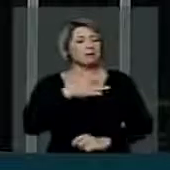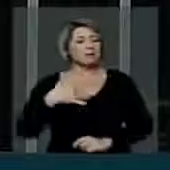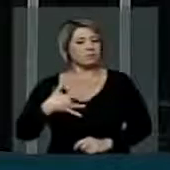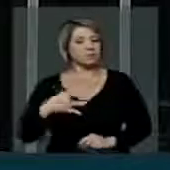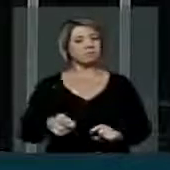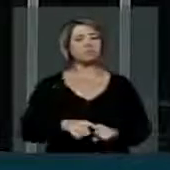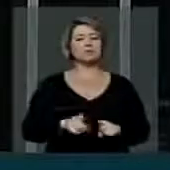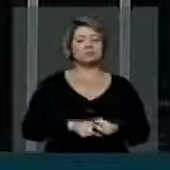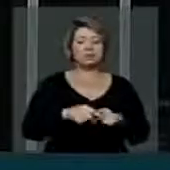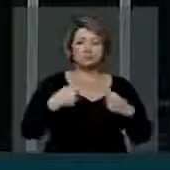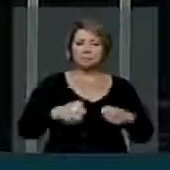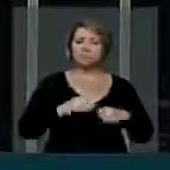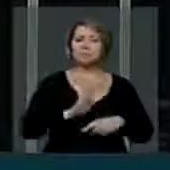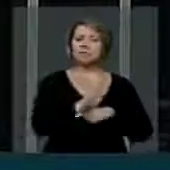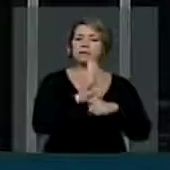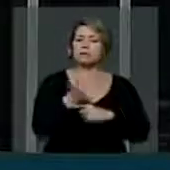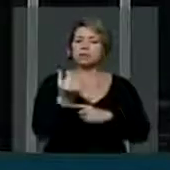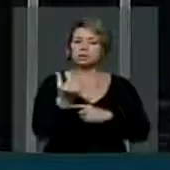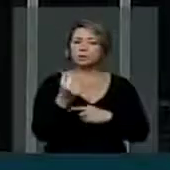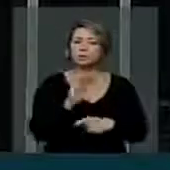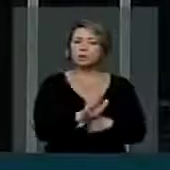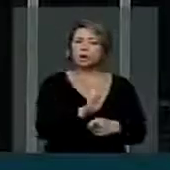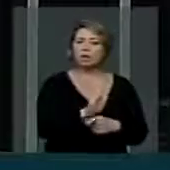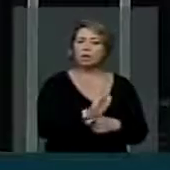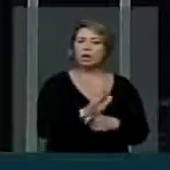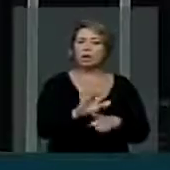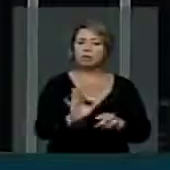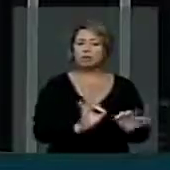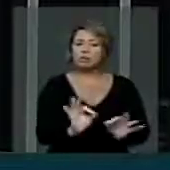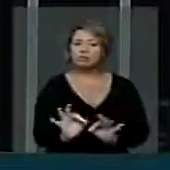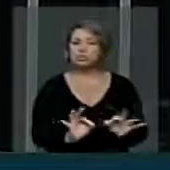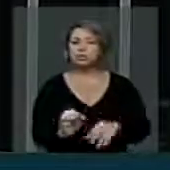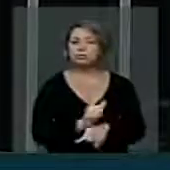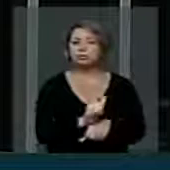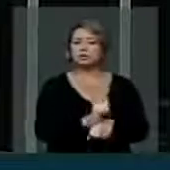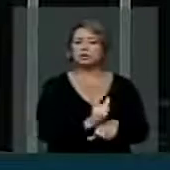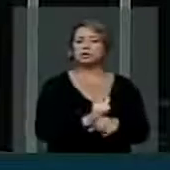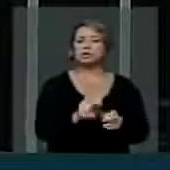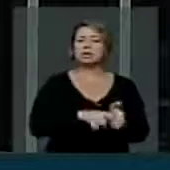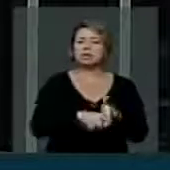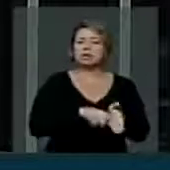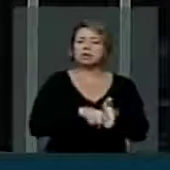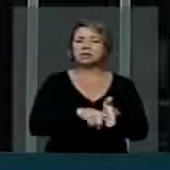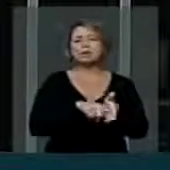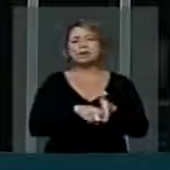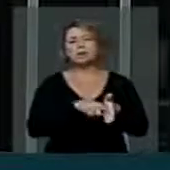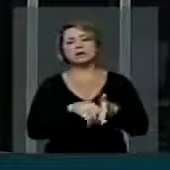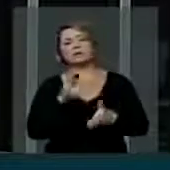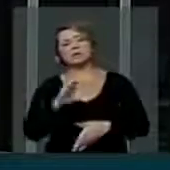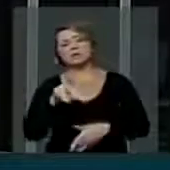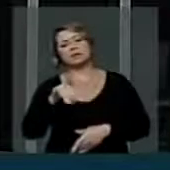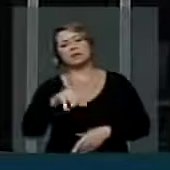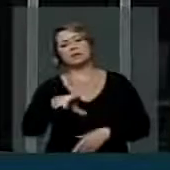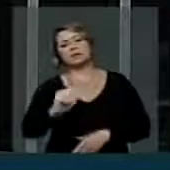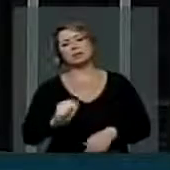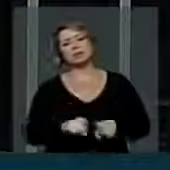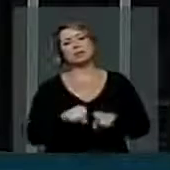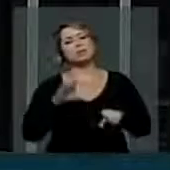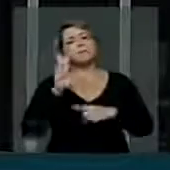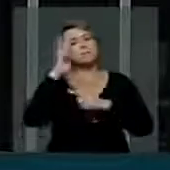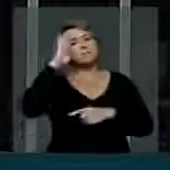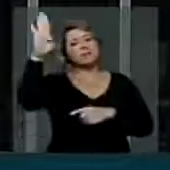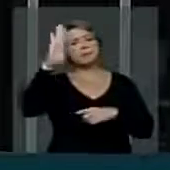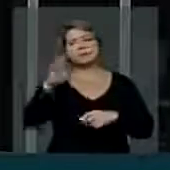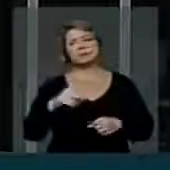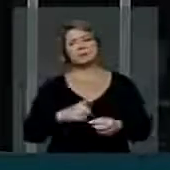precisamos de mais investimento na área de infraestrutura, nos postos de saúde, das clínicas no interior do país, principalmente nos municípios